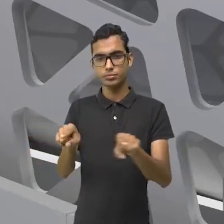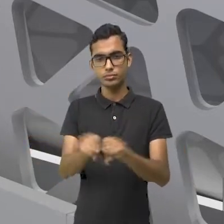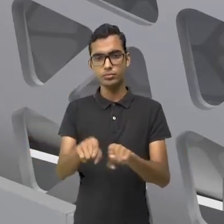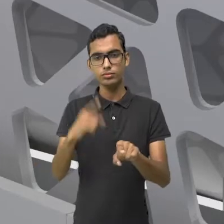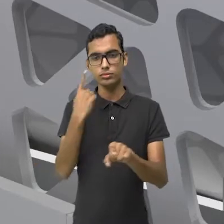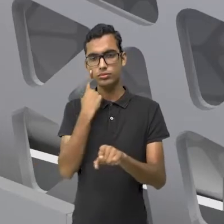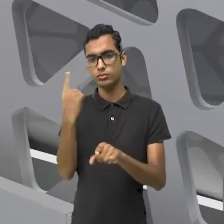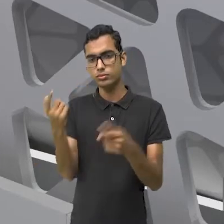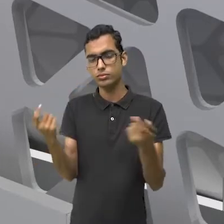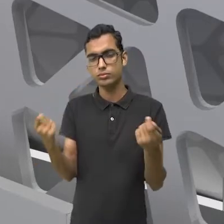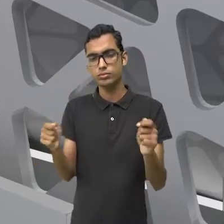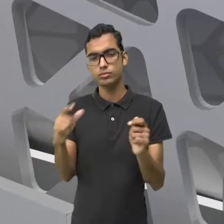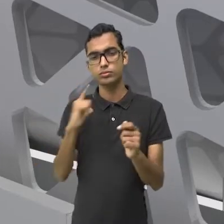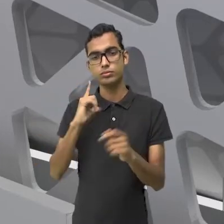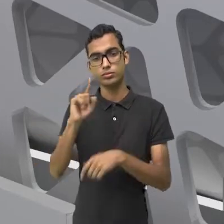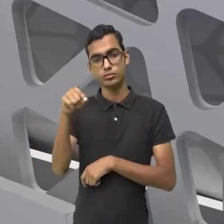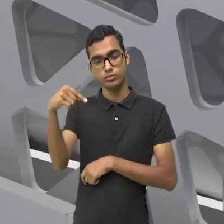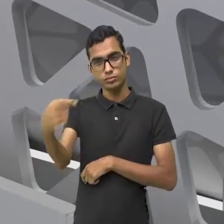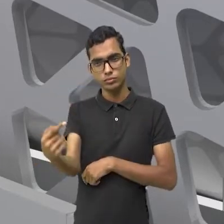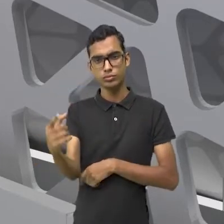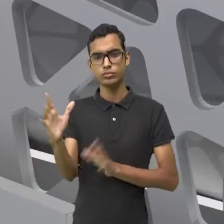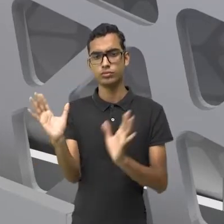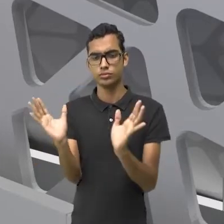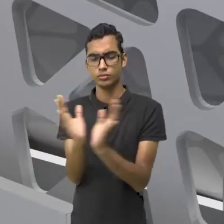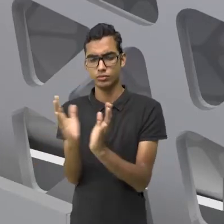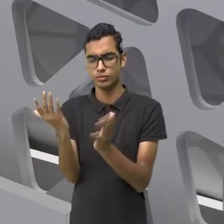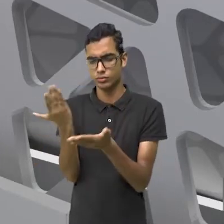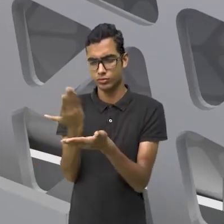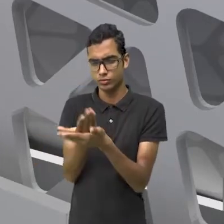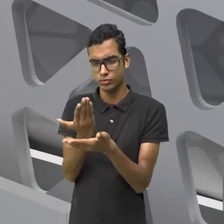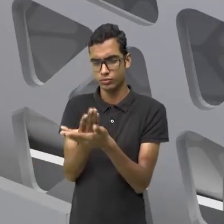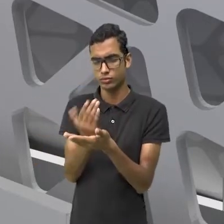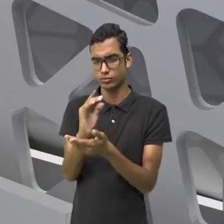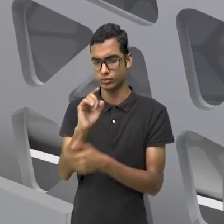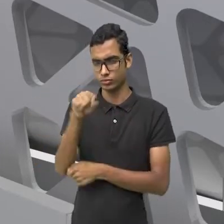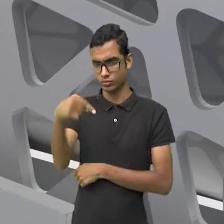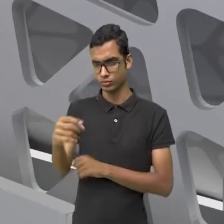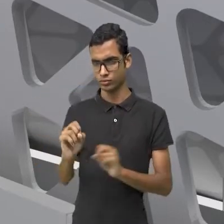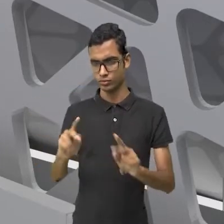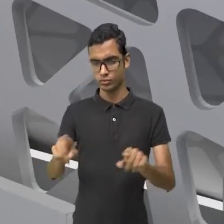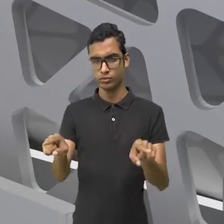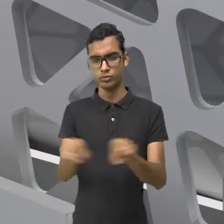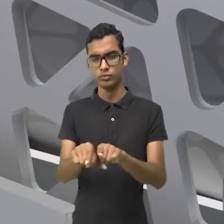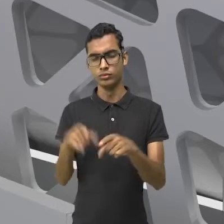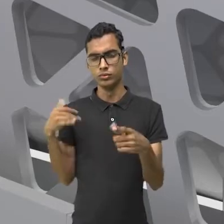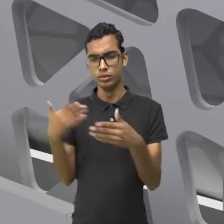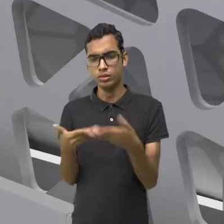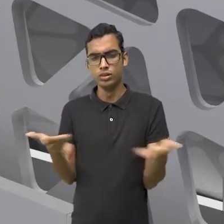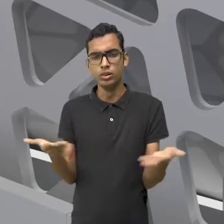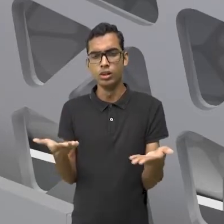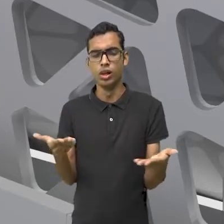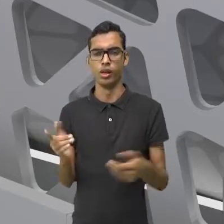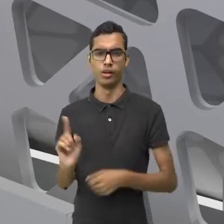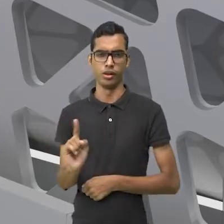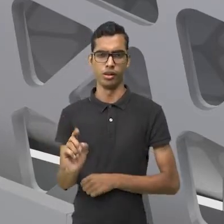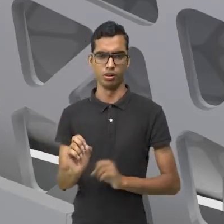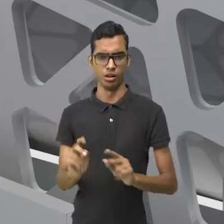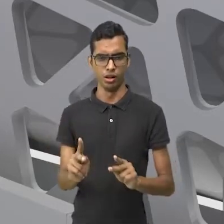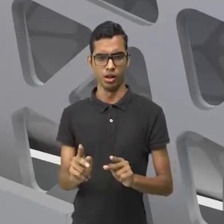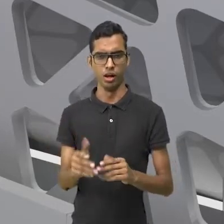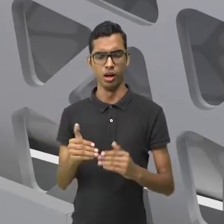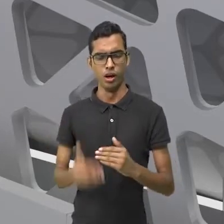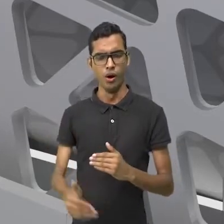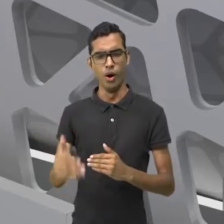cair em um outro conjunto que vocês vão estudar mais tarde. Até o momento, não. Então,